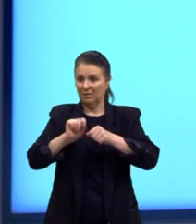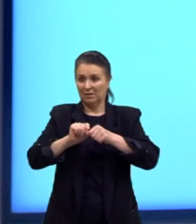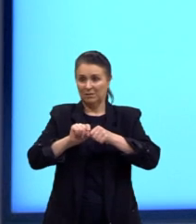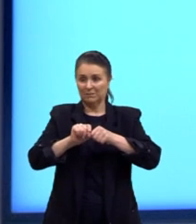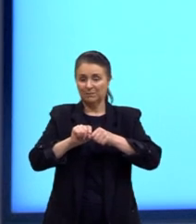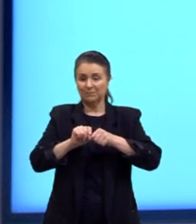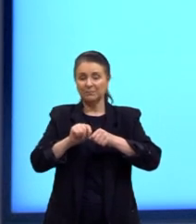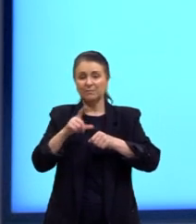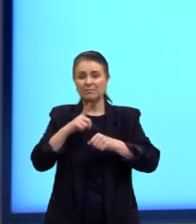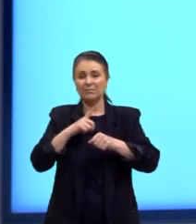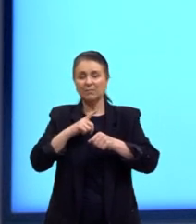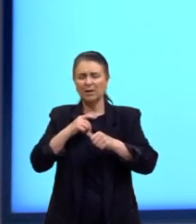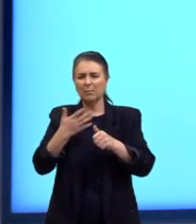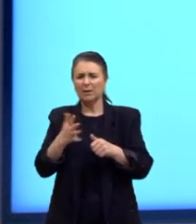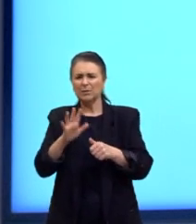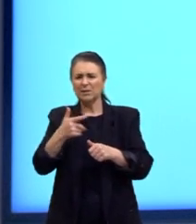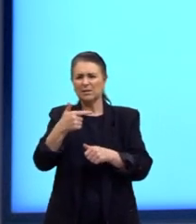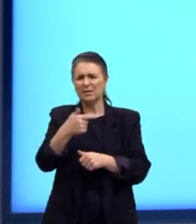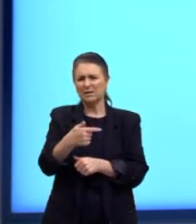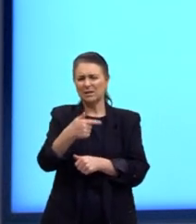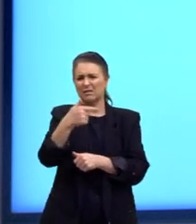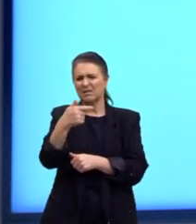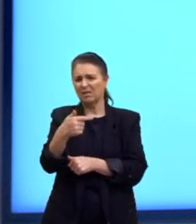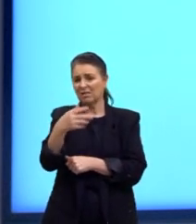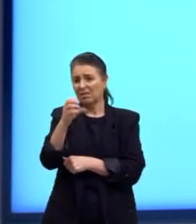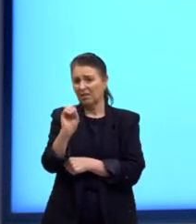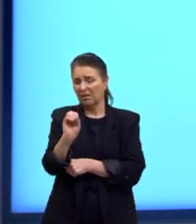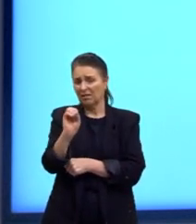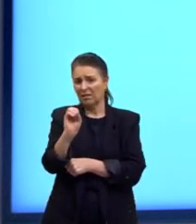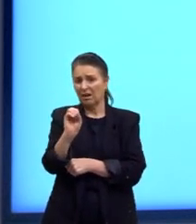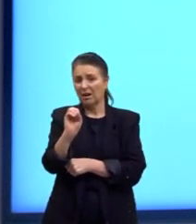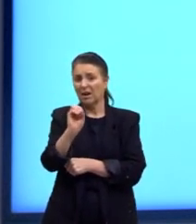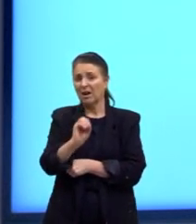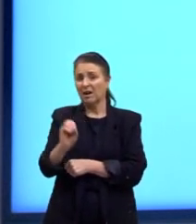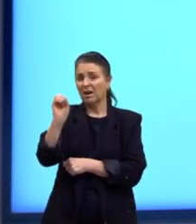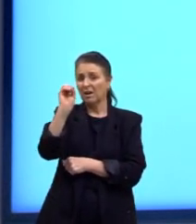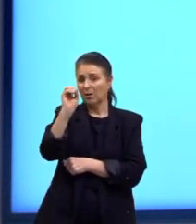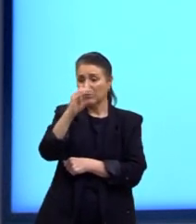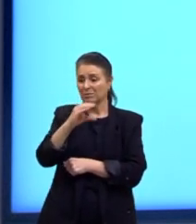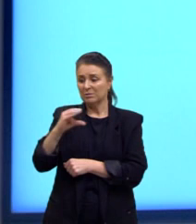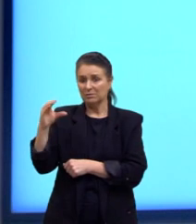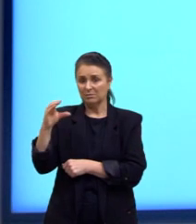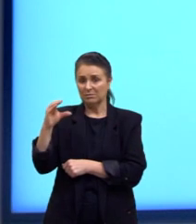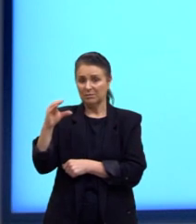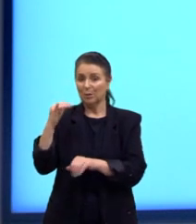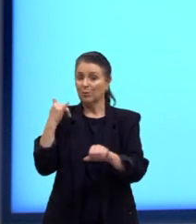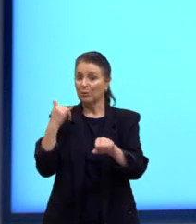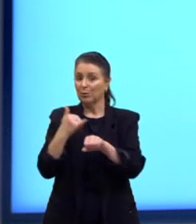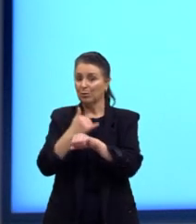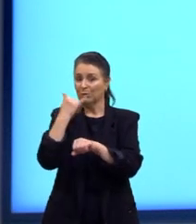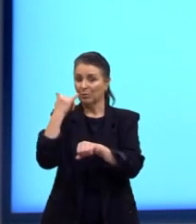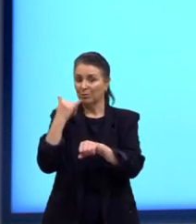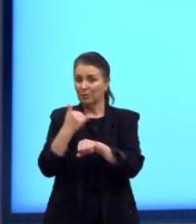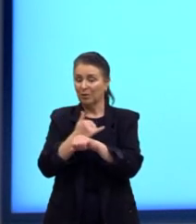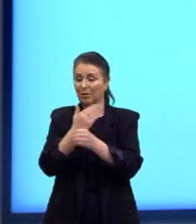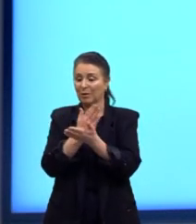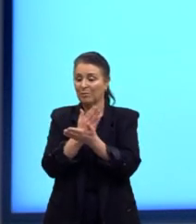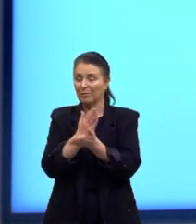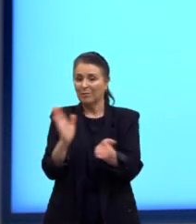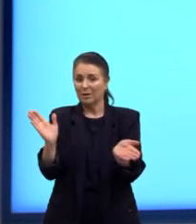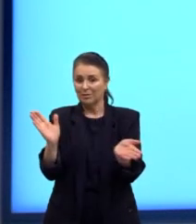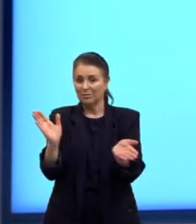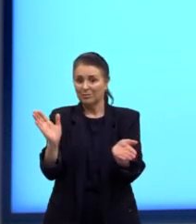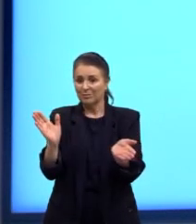Então, é aproximadamente 770 graus Celsius para o ferro. Quer ver que ele vai perder, então,